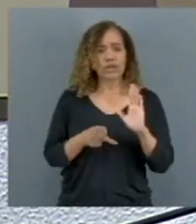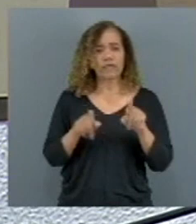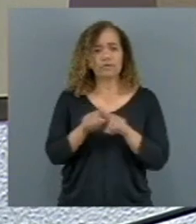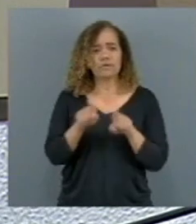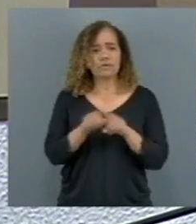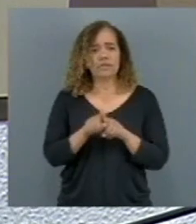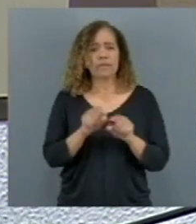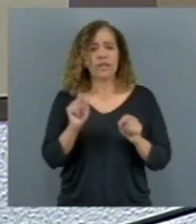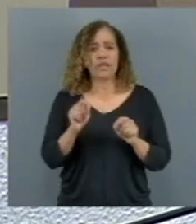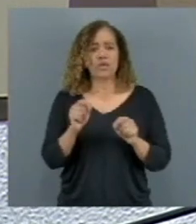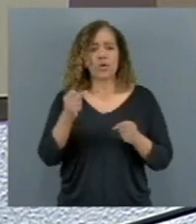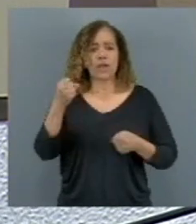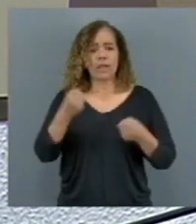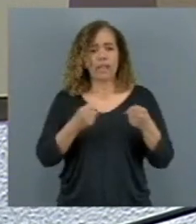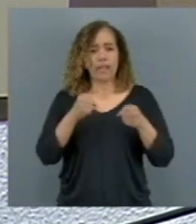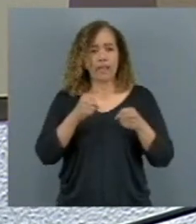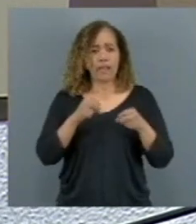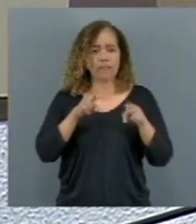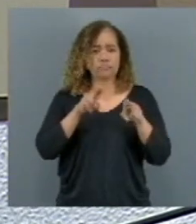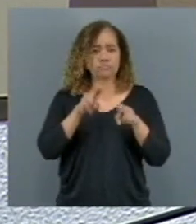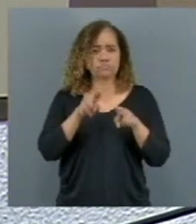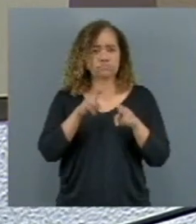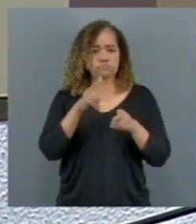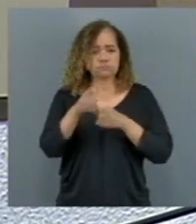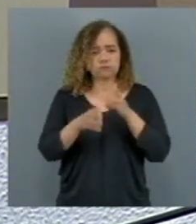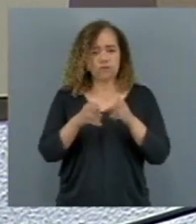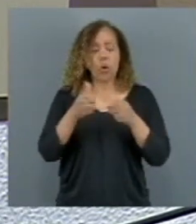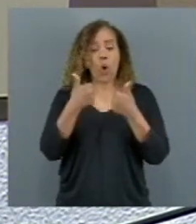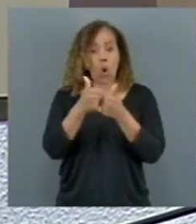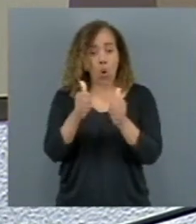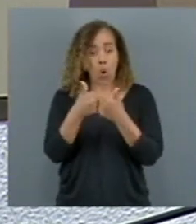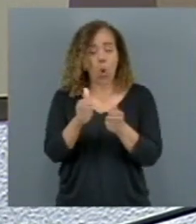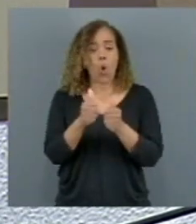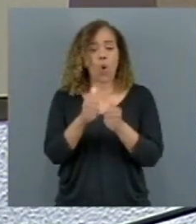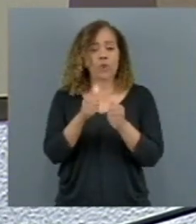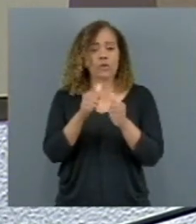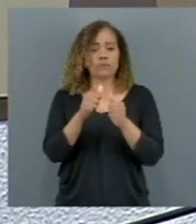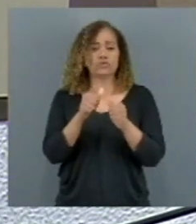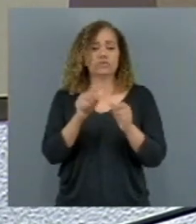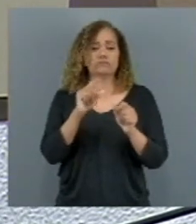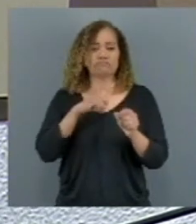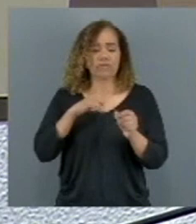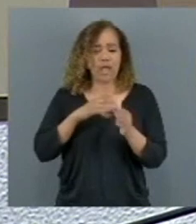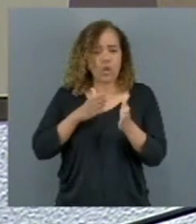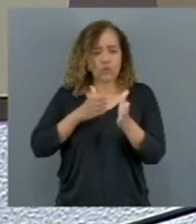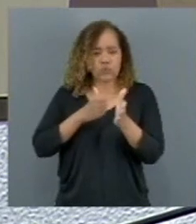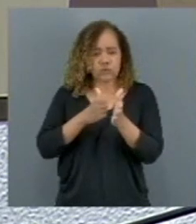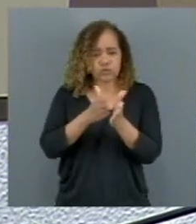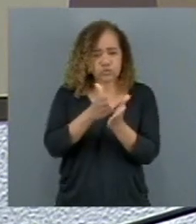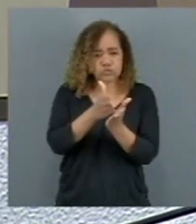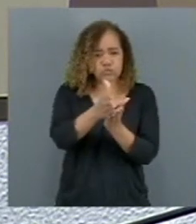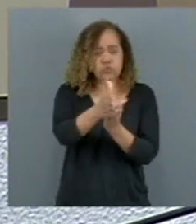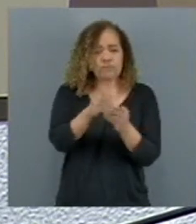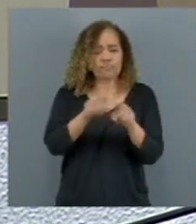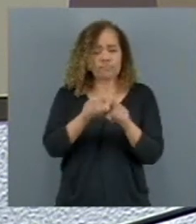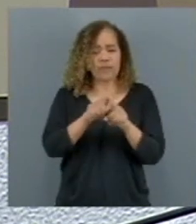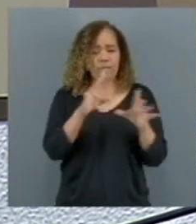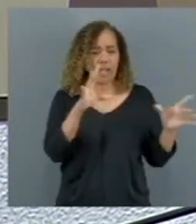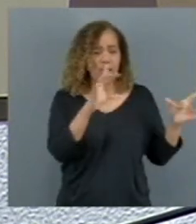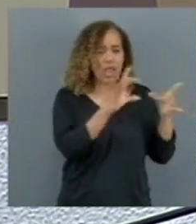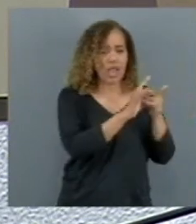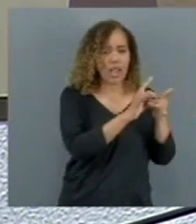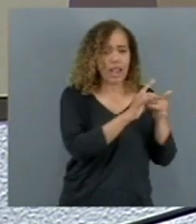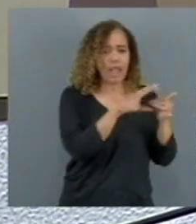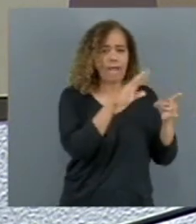leve sobre trilhos, o VLT. O VLT, planejado para ligar Brasília à